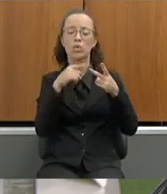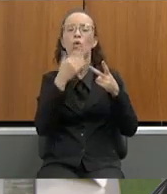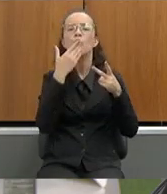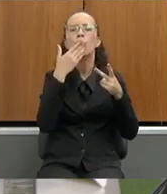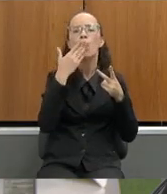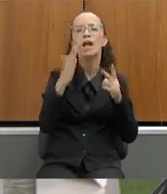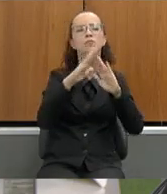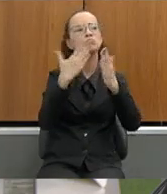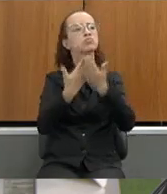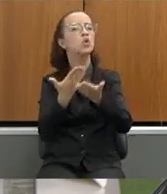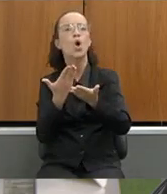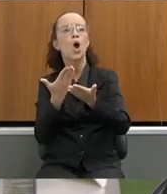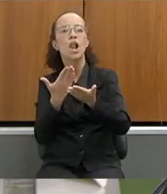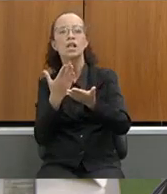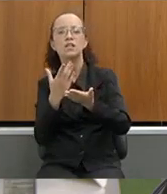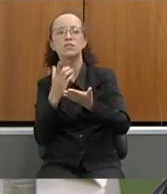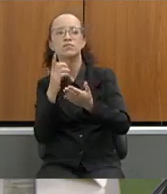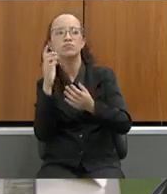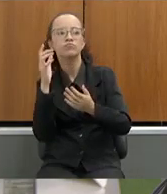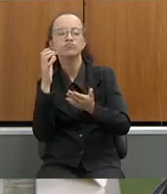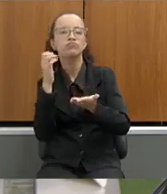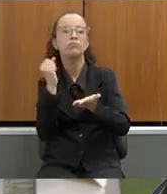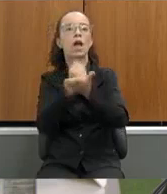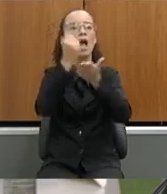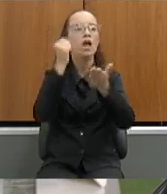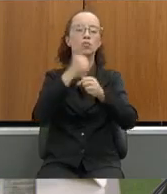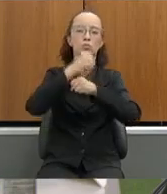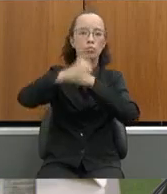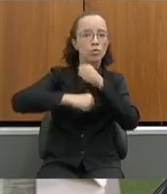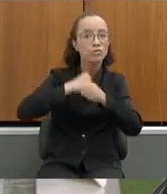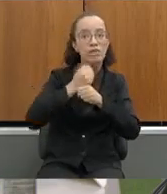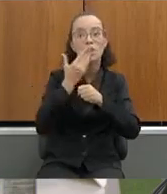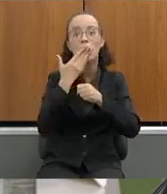escolas serão impactadas pelo projeto somar em 2023